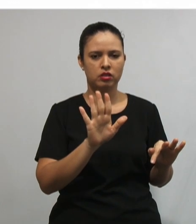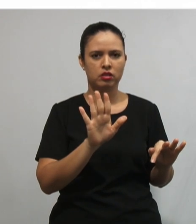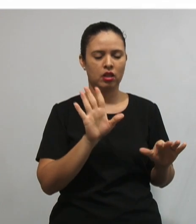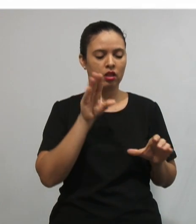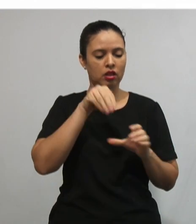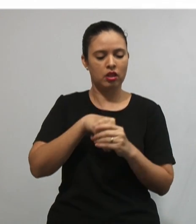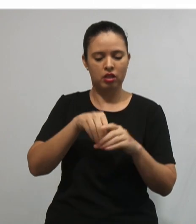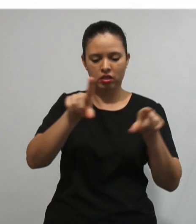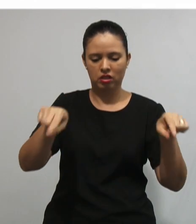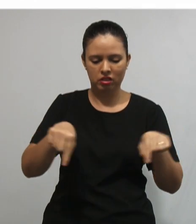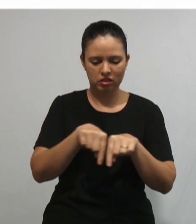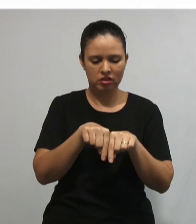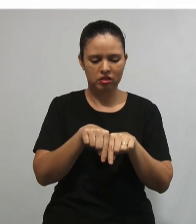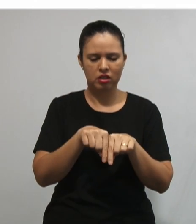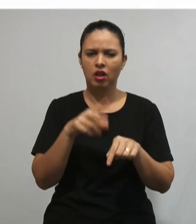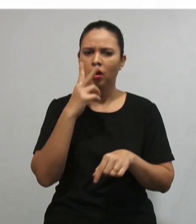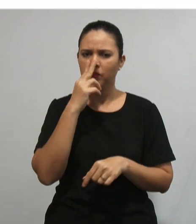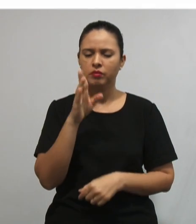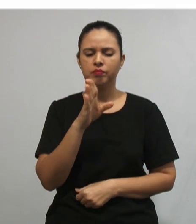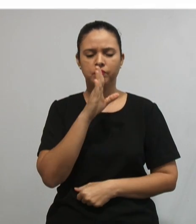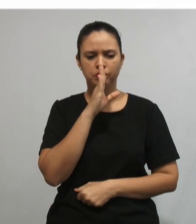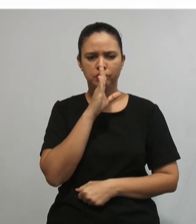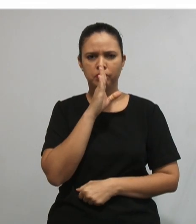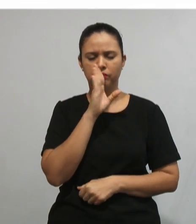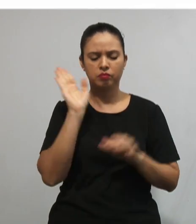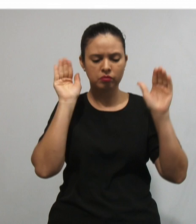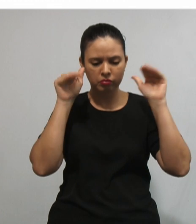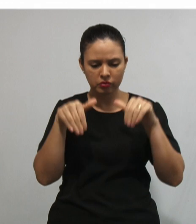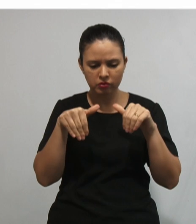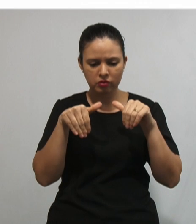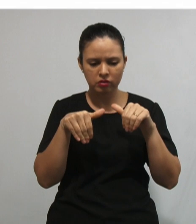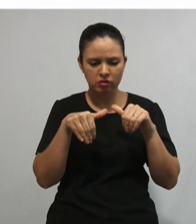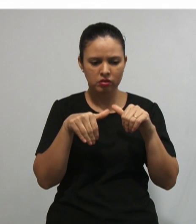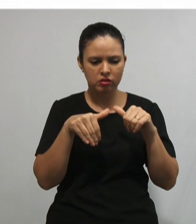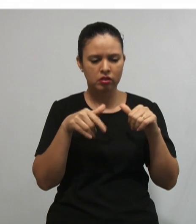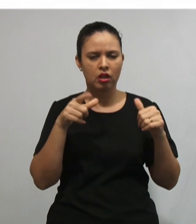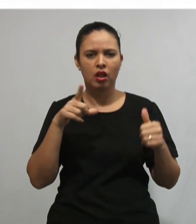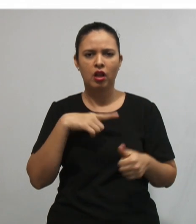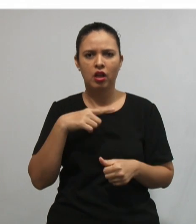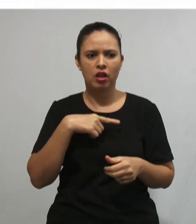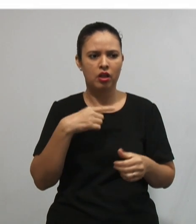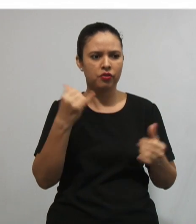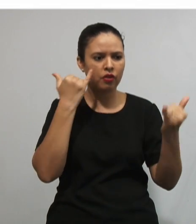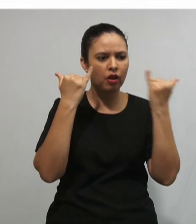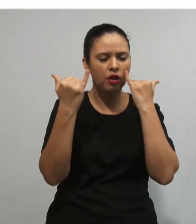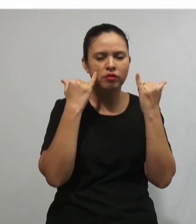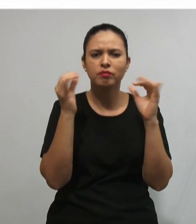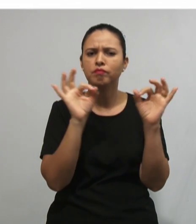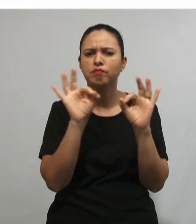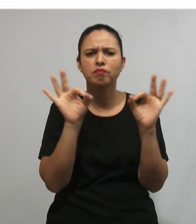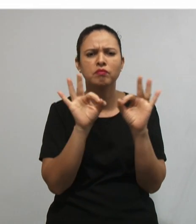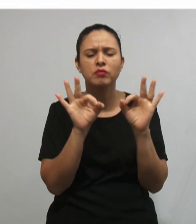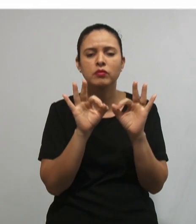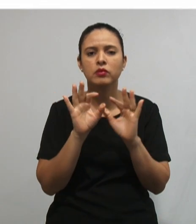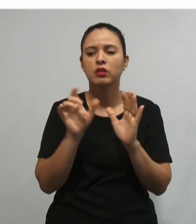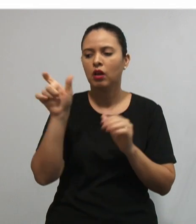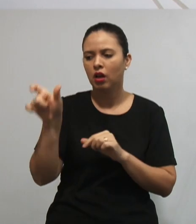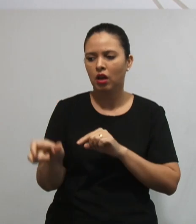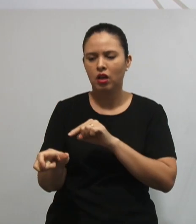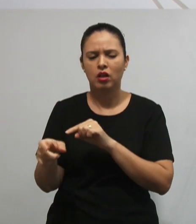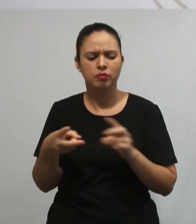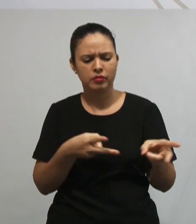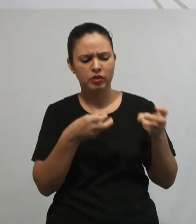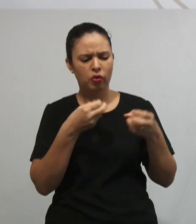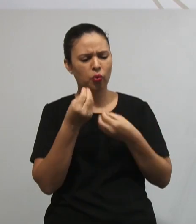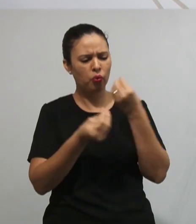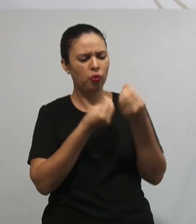comportavam-se de maneira apática, Demonstrando total desinteresse pelo processo educativo. Então, aquilo chamou a atenção do Frenet. Como